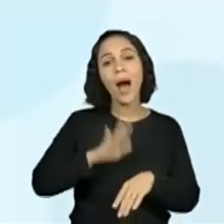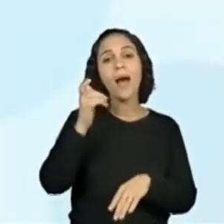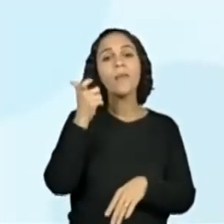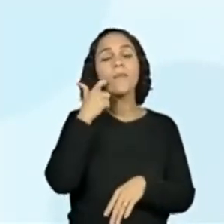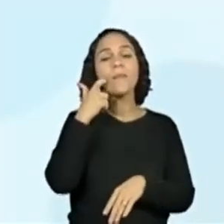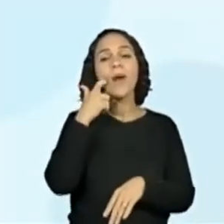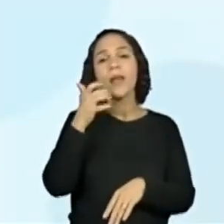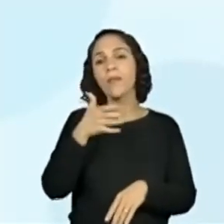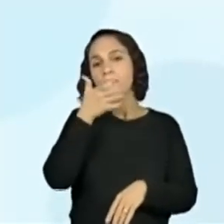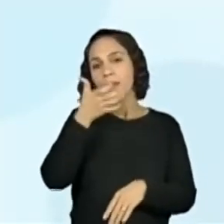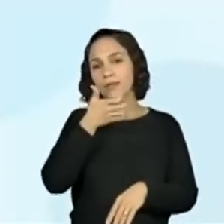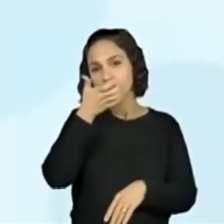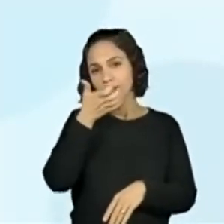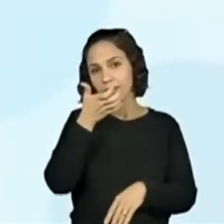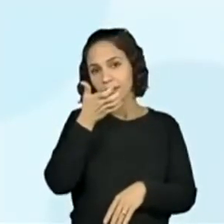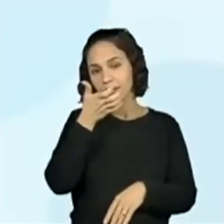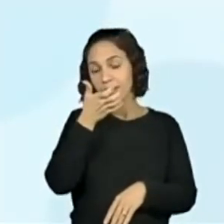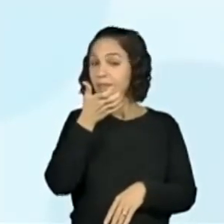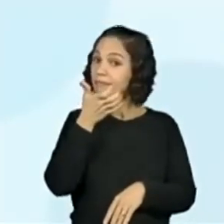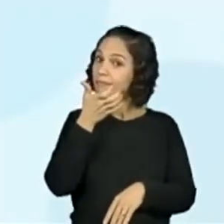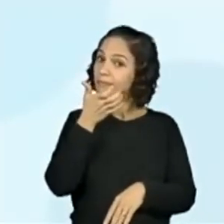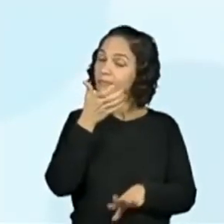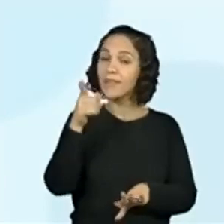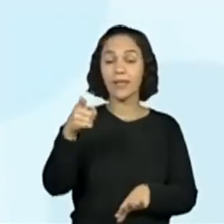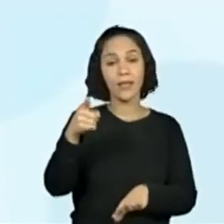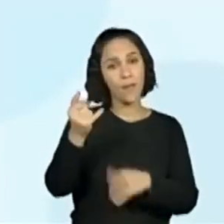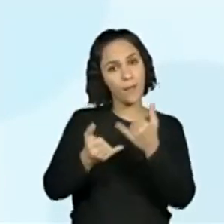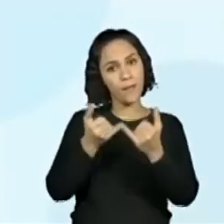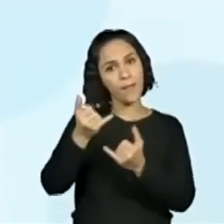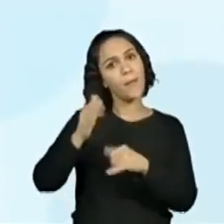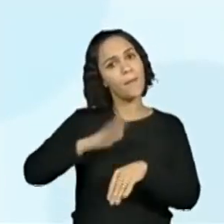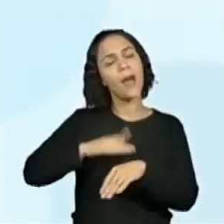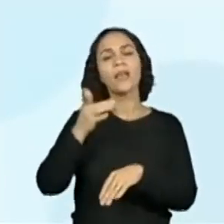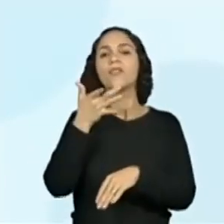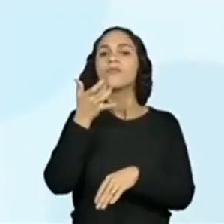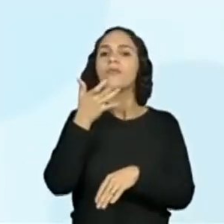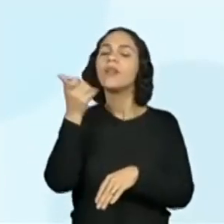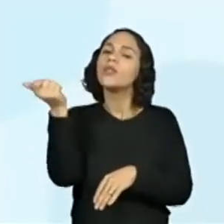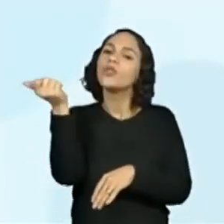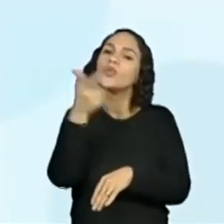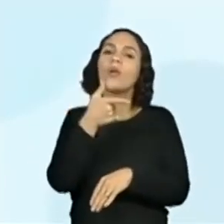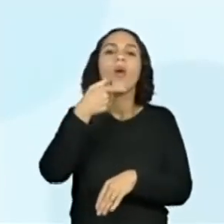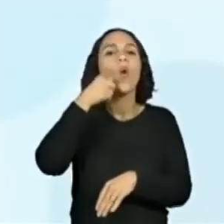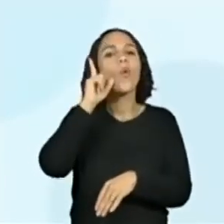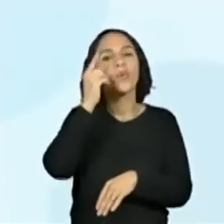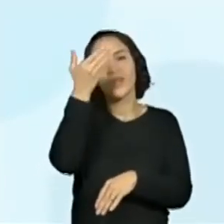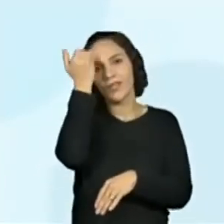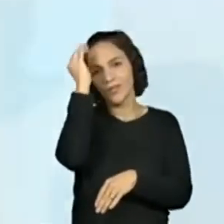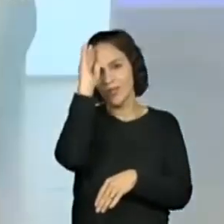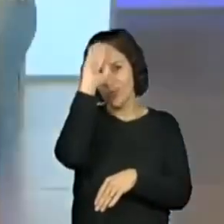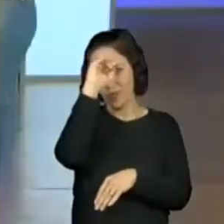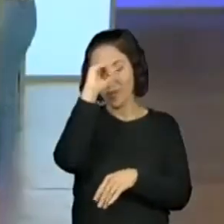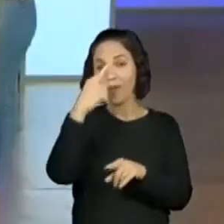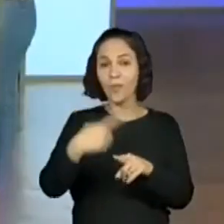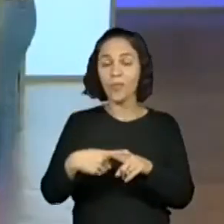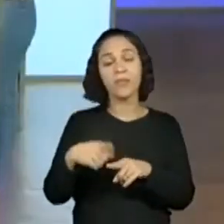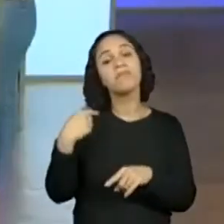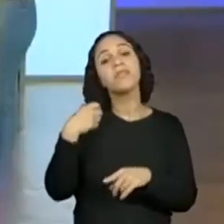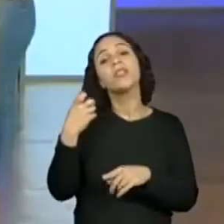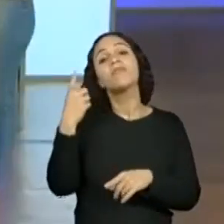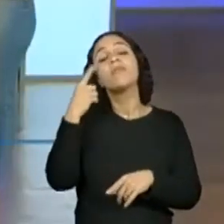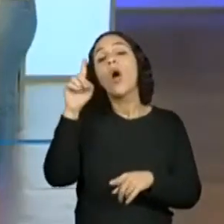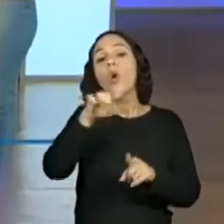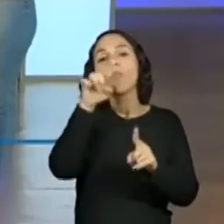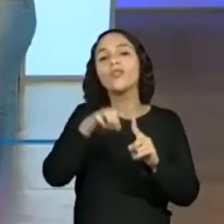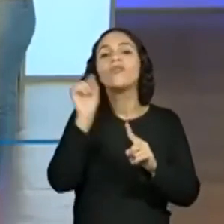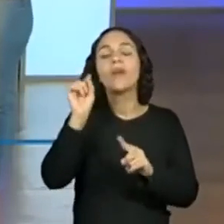esse jogo, ele é bem mais fácil do que aquele que eu joguei ontem com o Projona, certo? Esse daqui, a ideia é quem tira mais balas